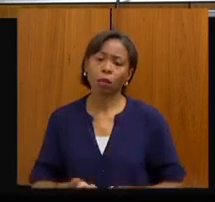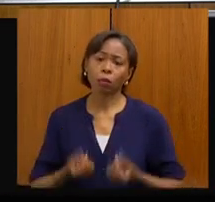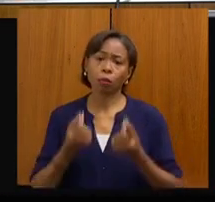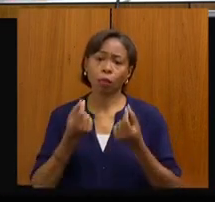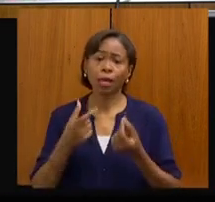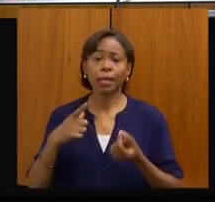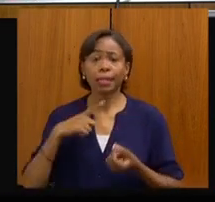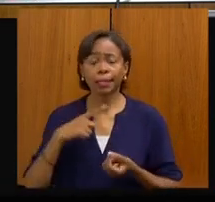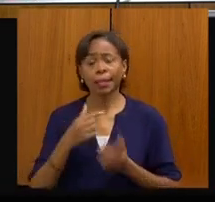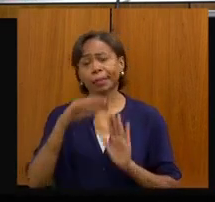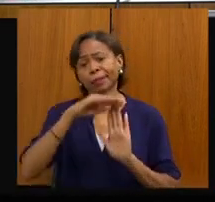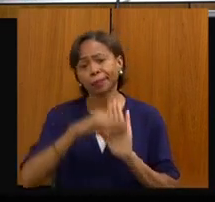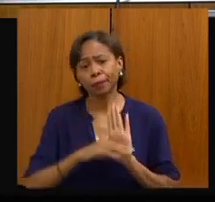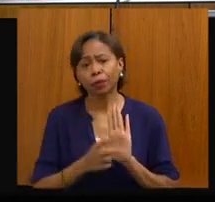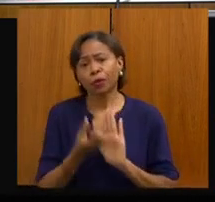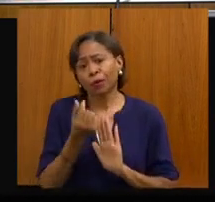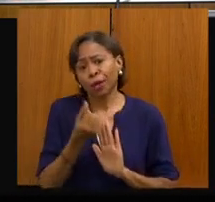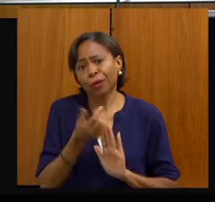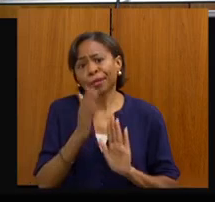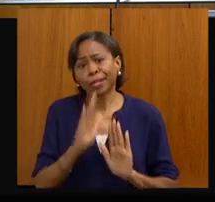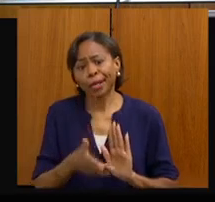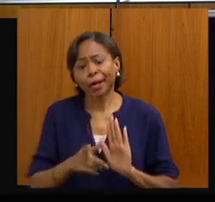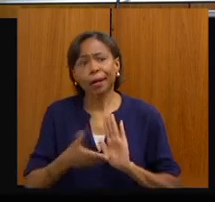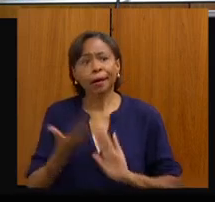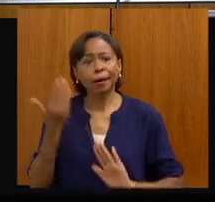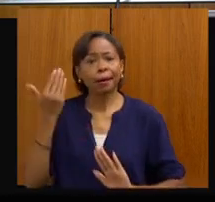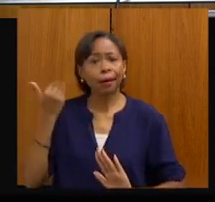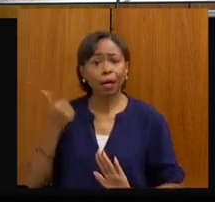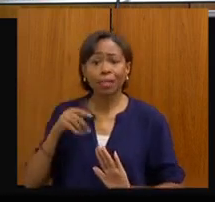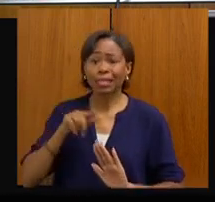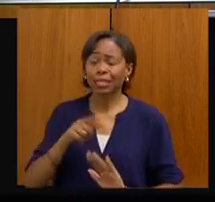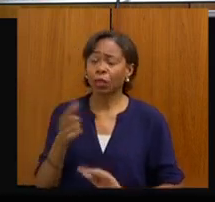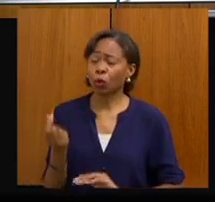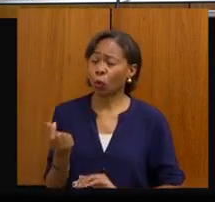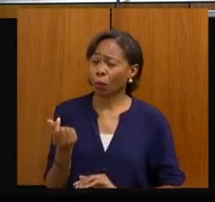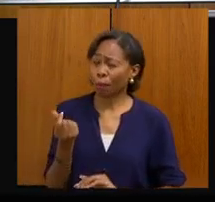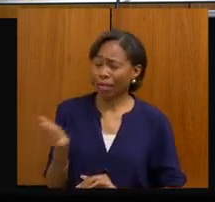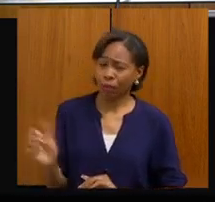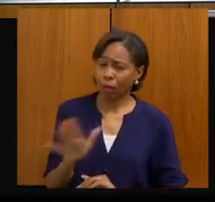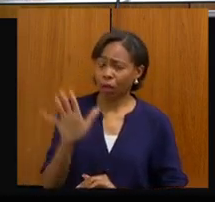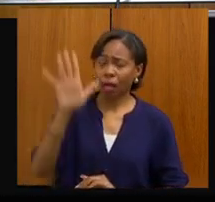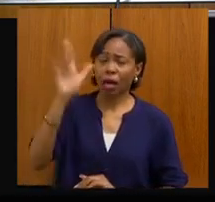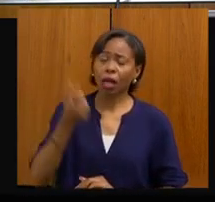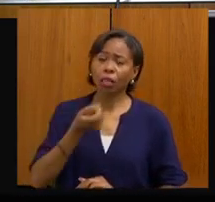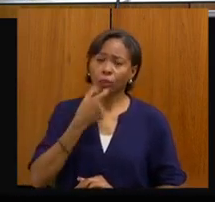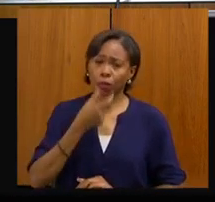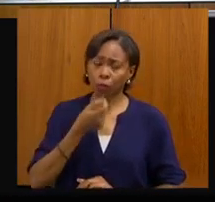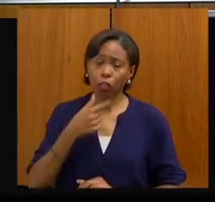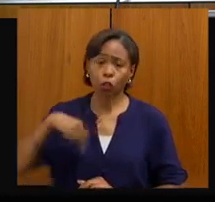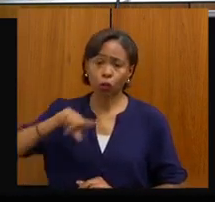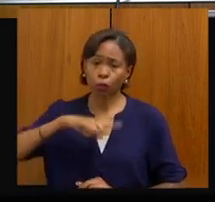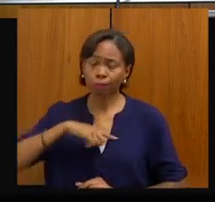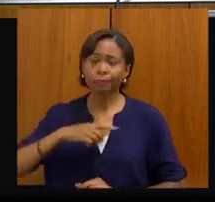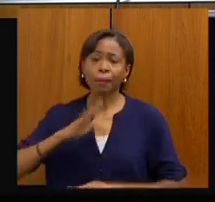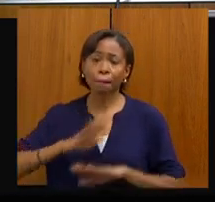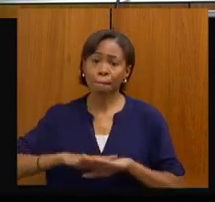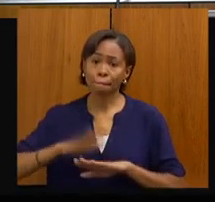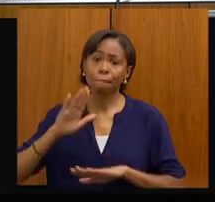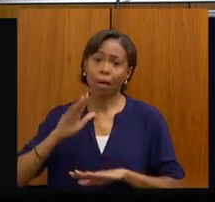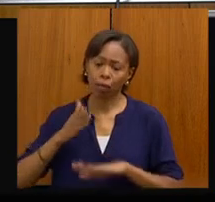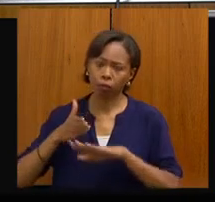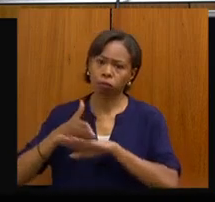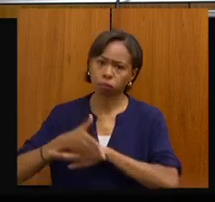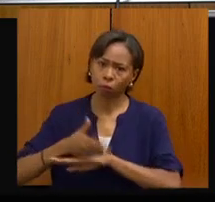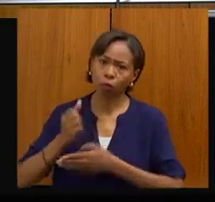tabela já defasada e é um medicamento de alto custo e a gente vem cada vez mais aumentando a participação nesse ponto.